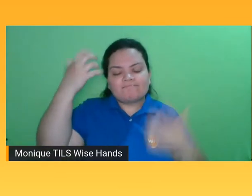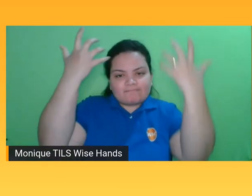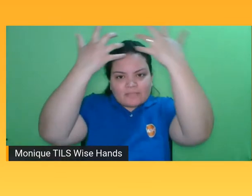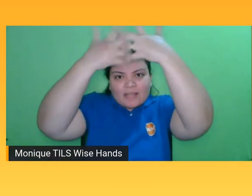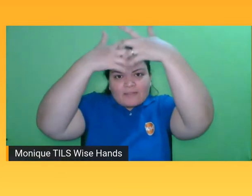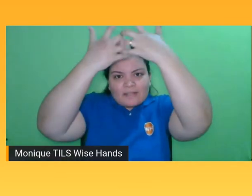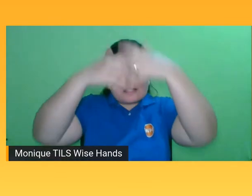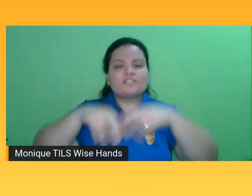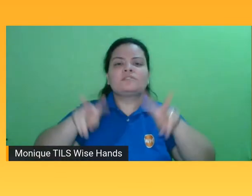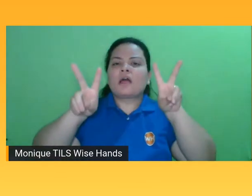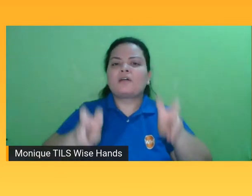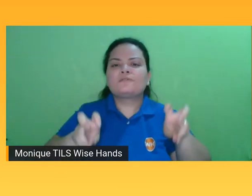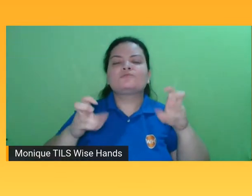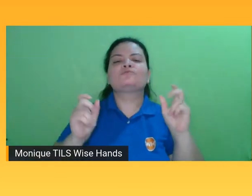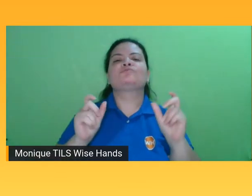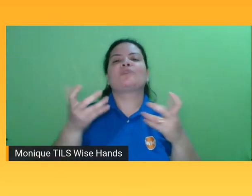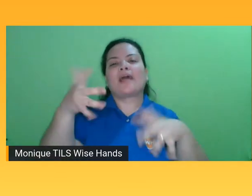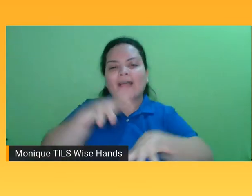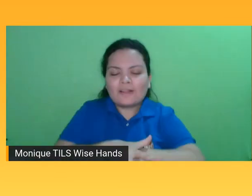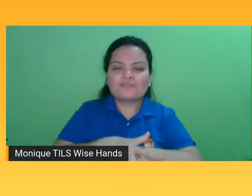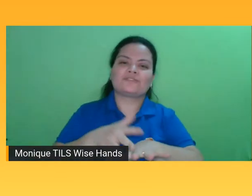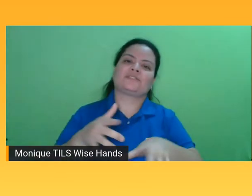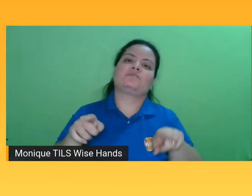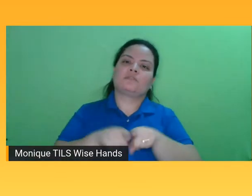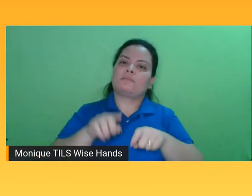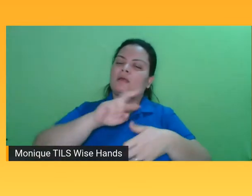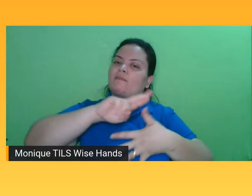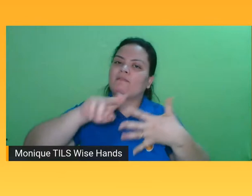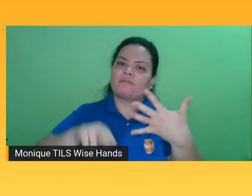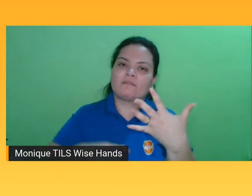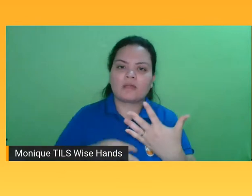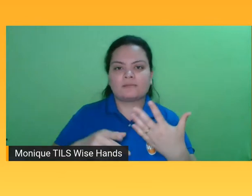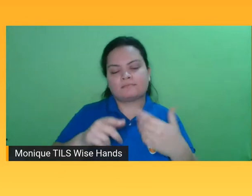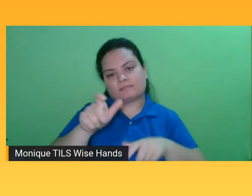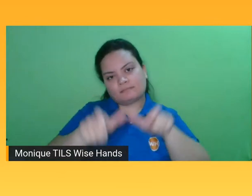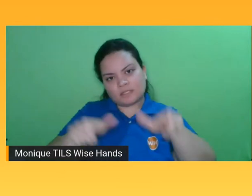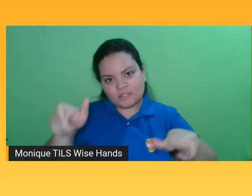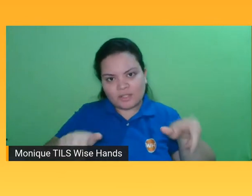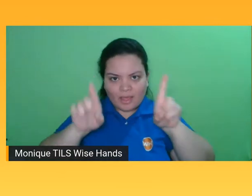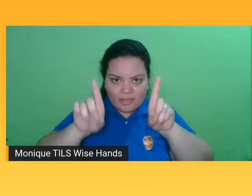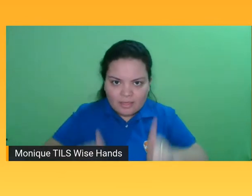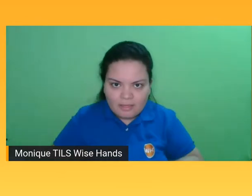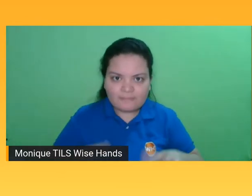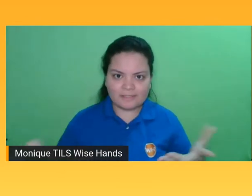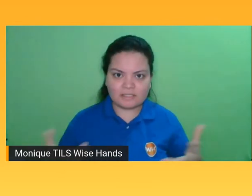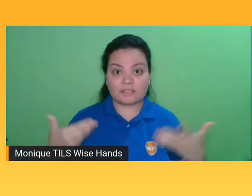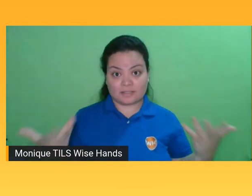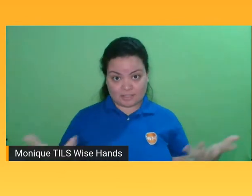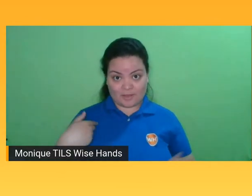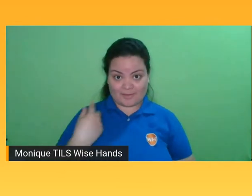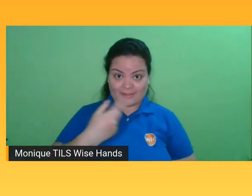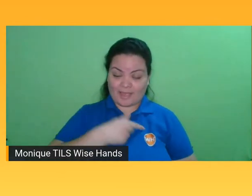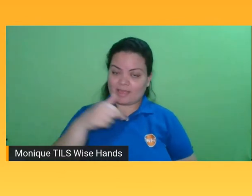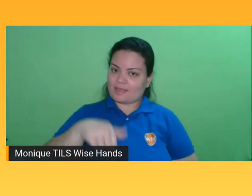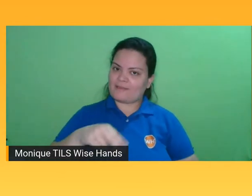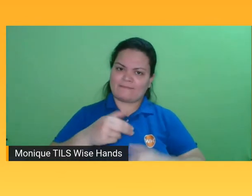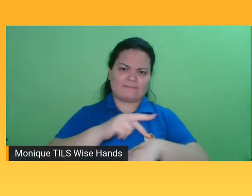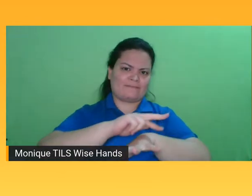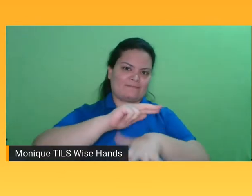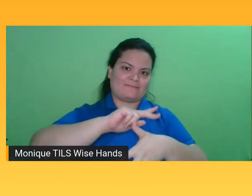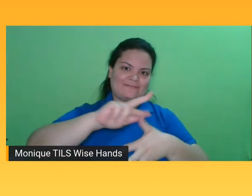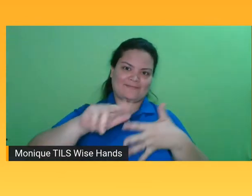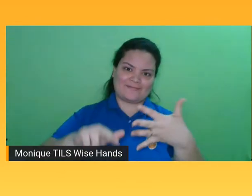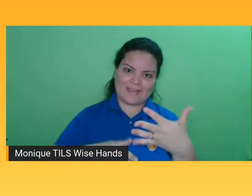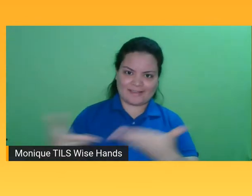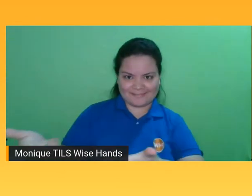com as deficiências diversas, né. E por isso a gente vai estar aqui com vários convidados, agradeço ao